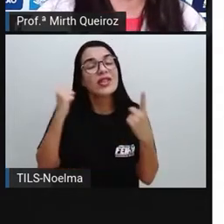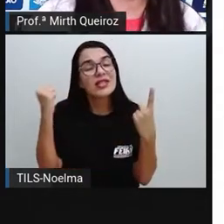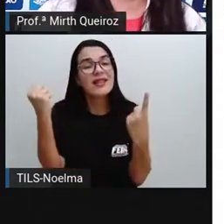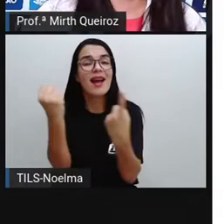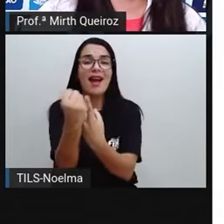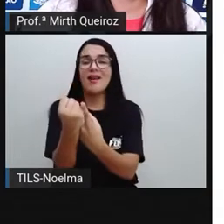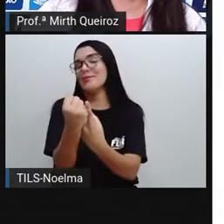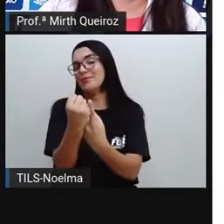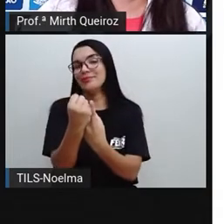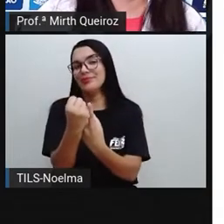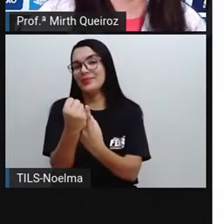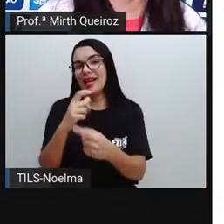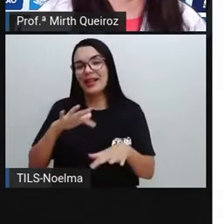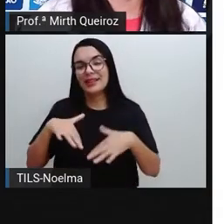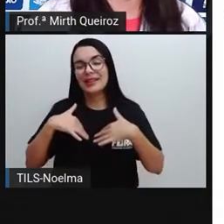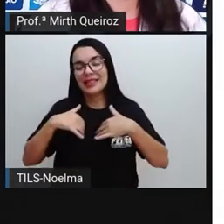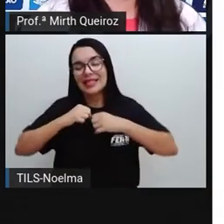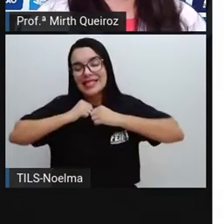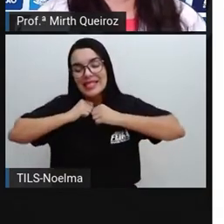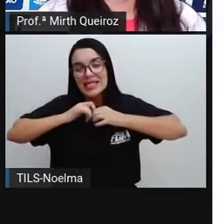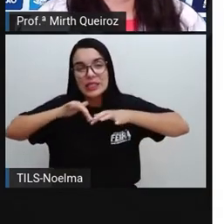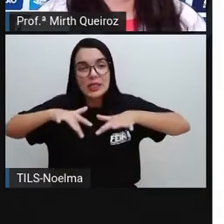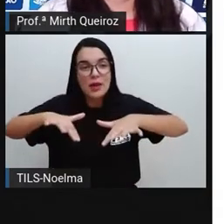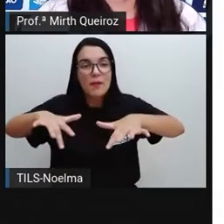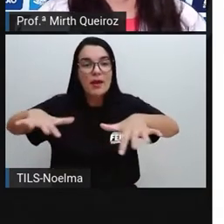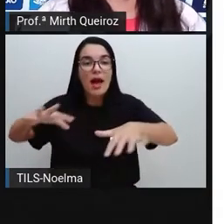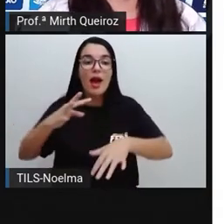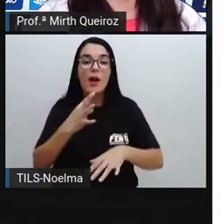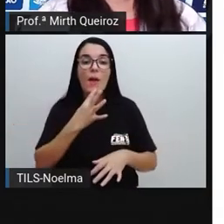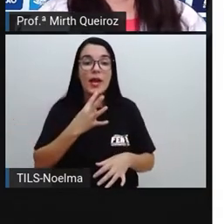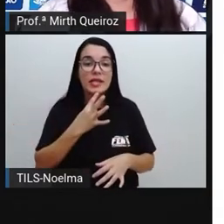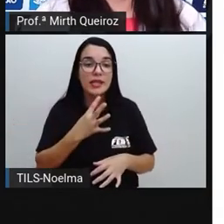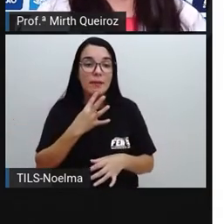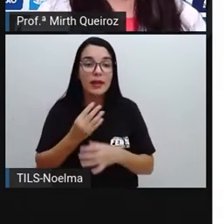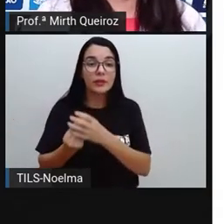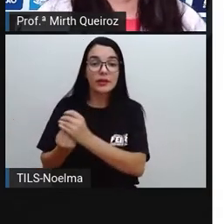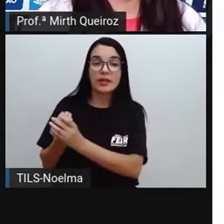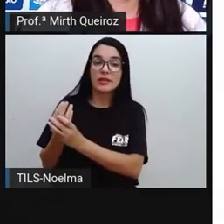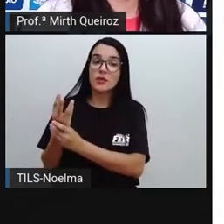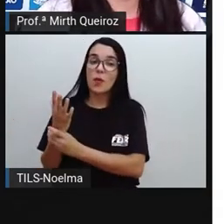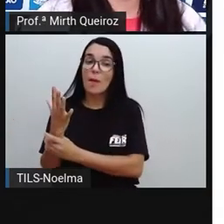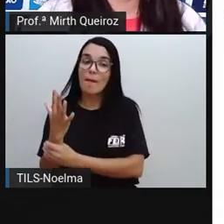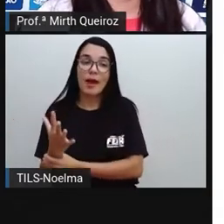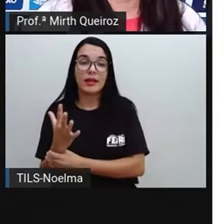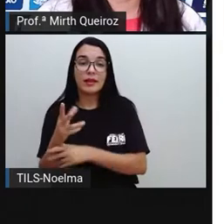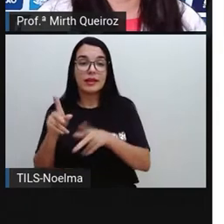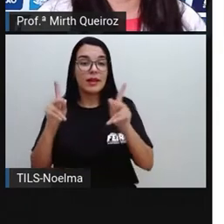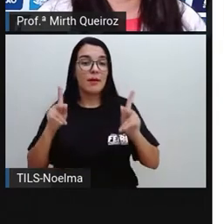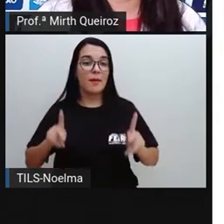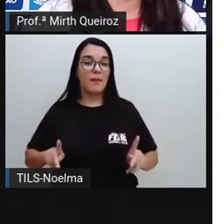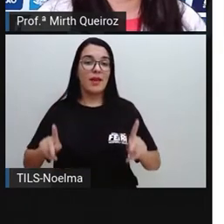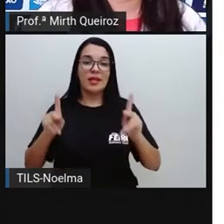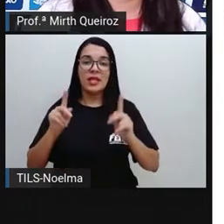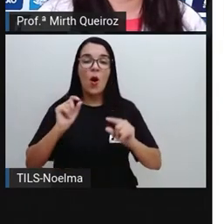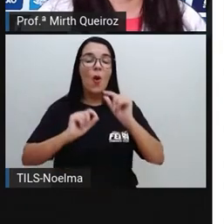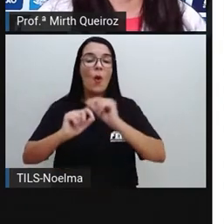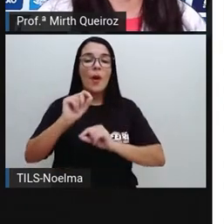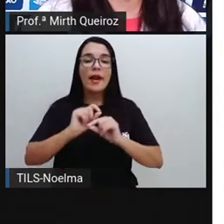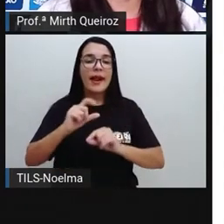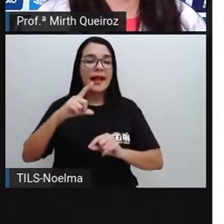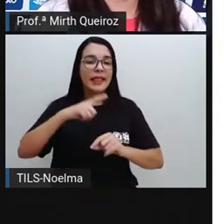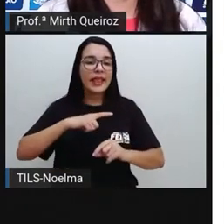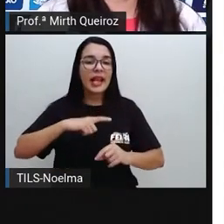conhecimento aí, adquirido, a descoberta aí, realizada para a população, a fim de que essas pessoas,